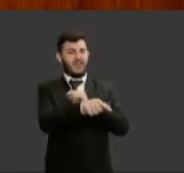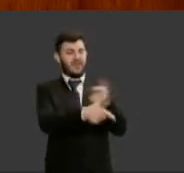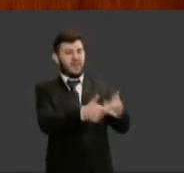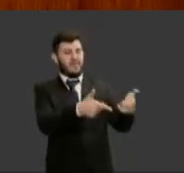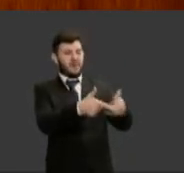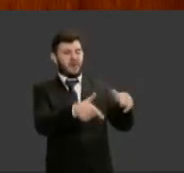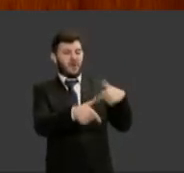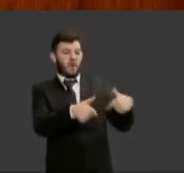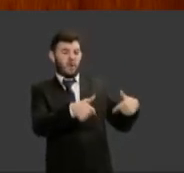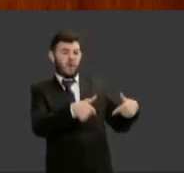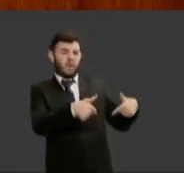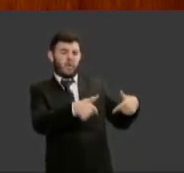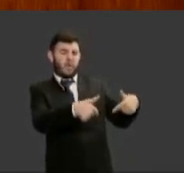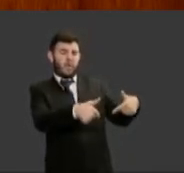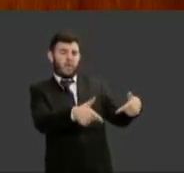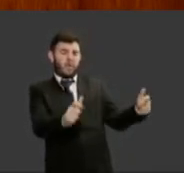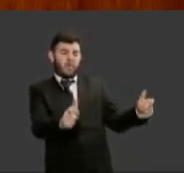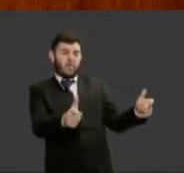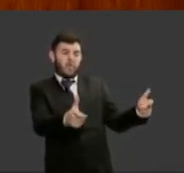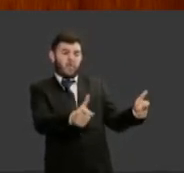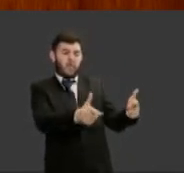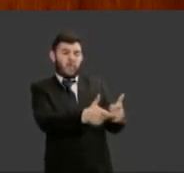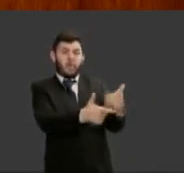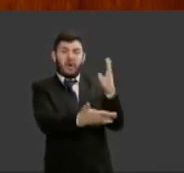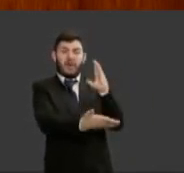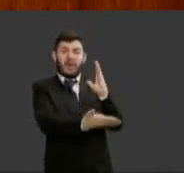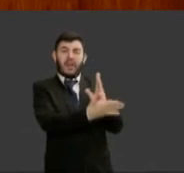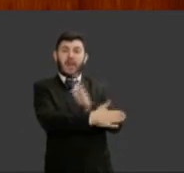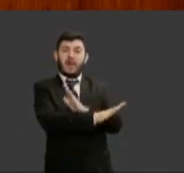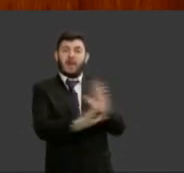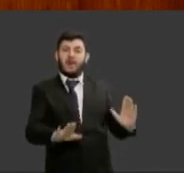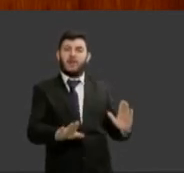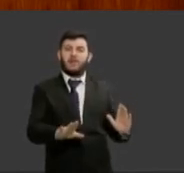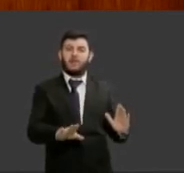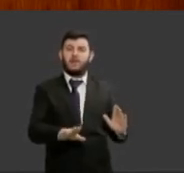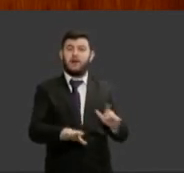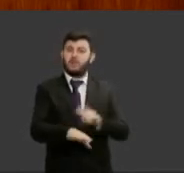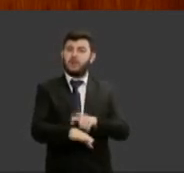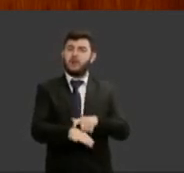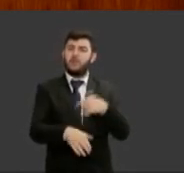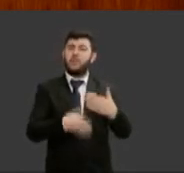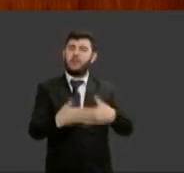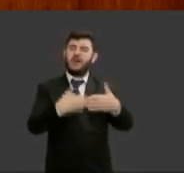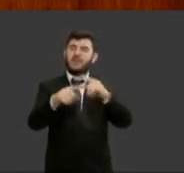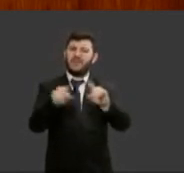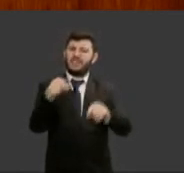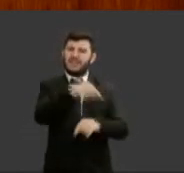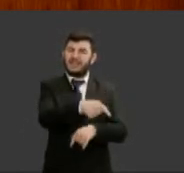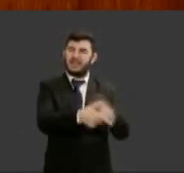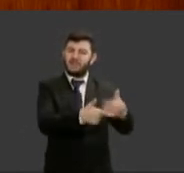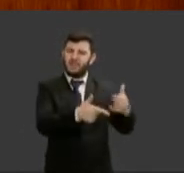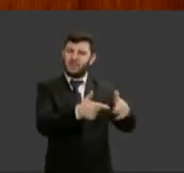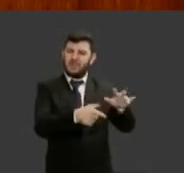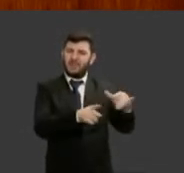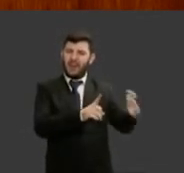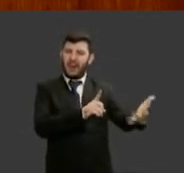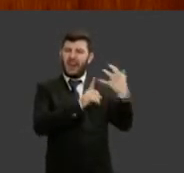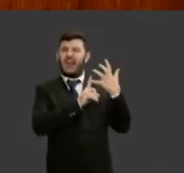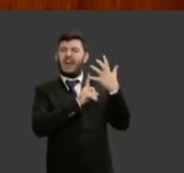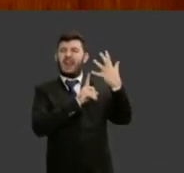ele apague lembranças importantes importantes da nossa história como a marca